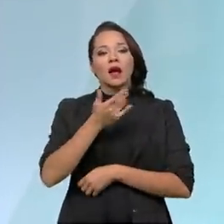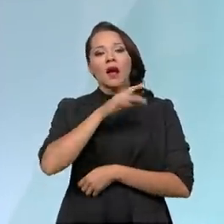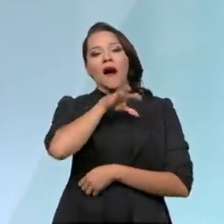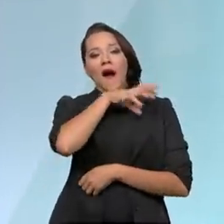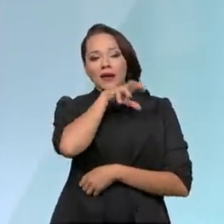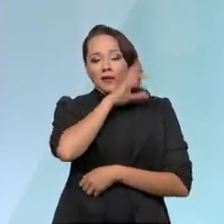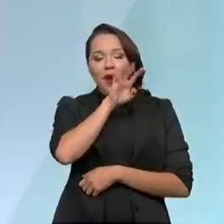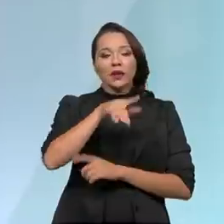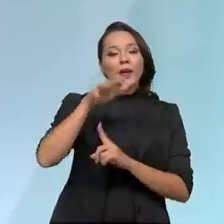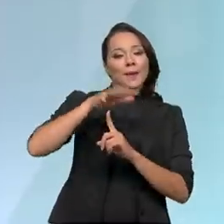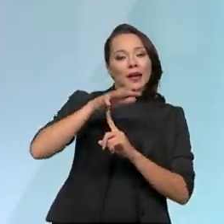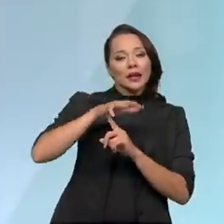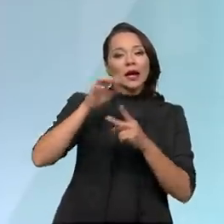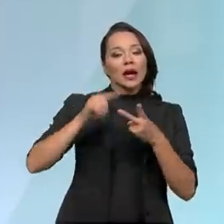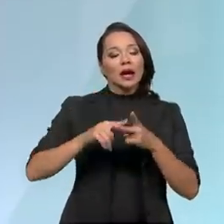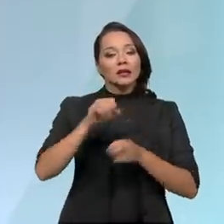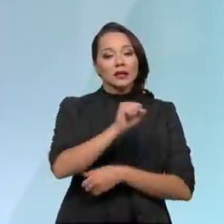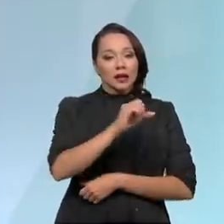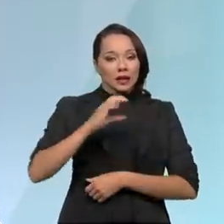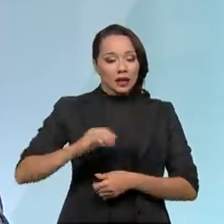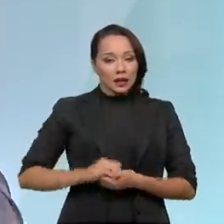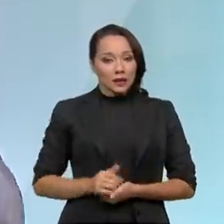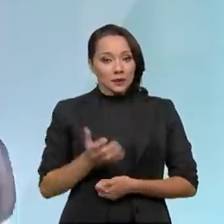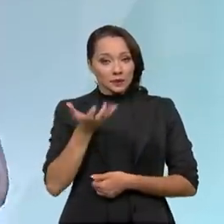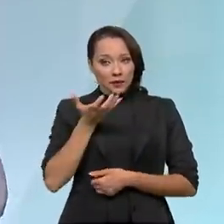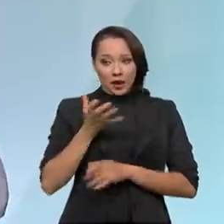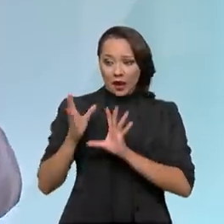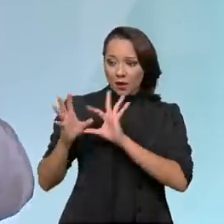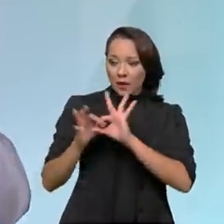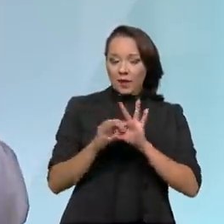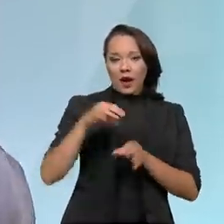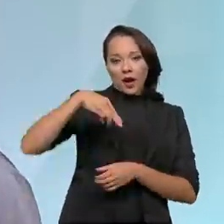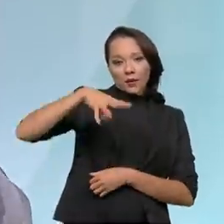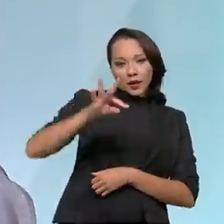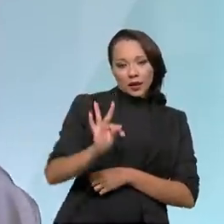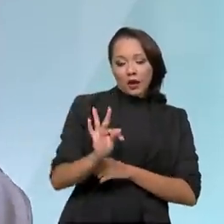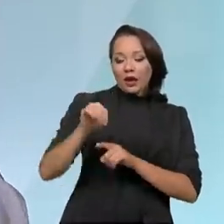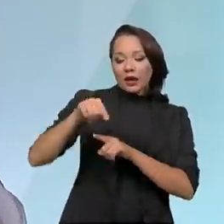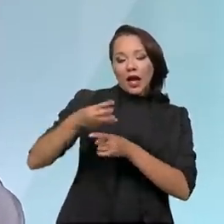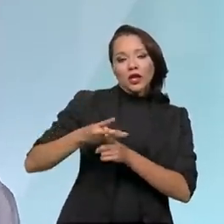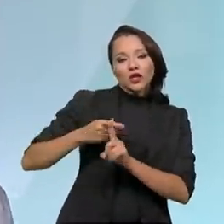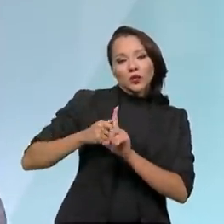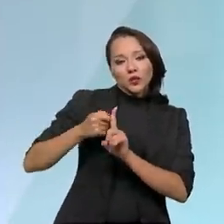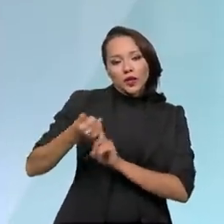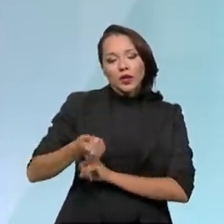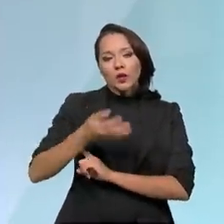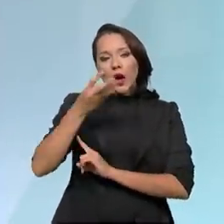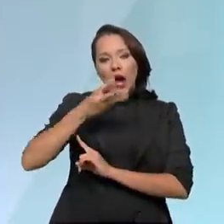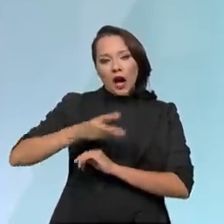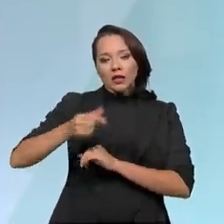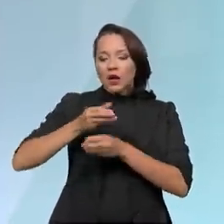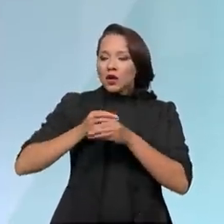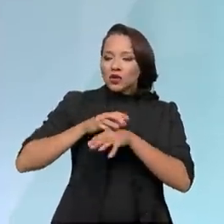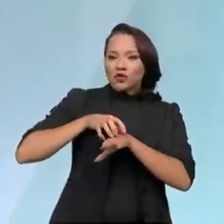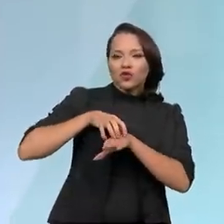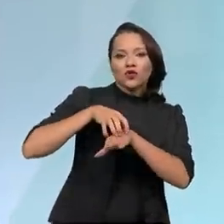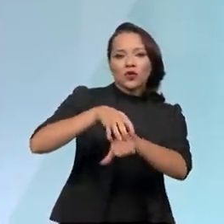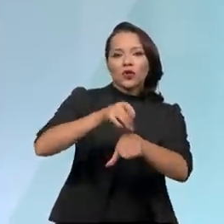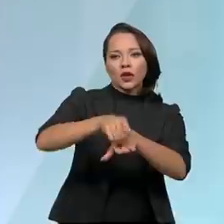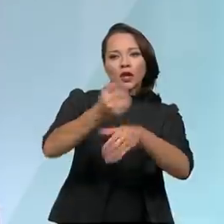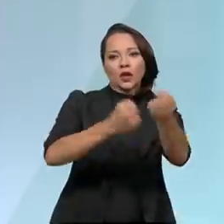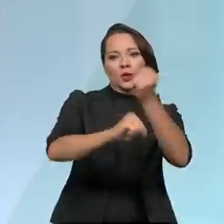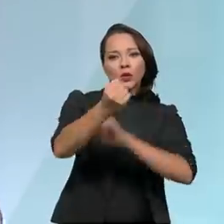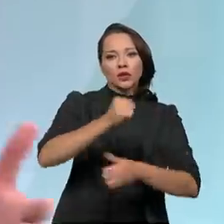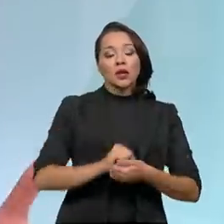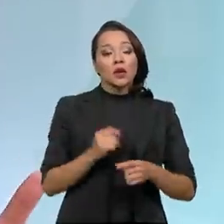estão no Paraná, em Santa Catarina, que querem ligar o Mato Grosso, que é produtor de milho, de ração, para suas indústrias.